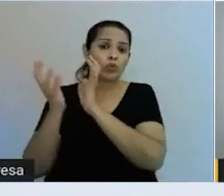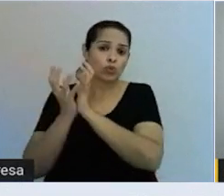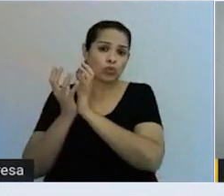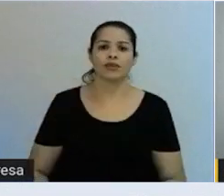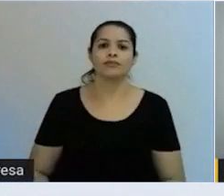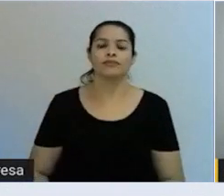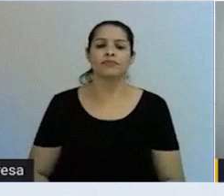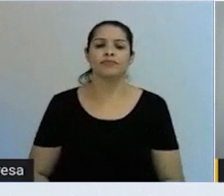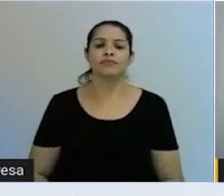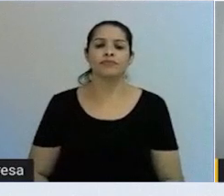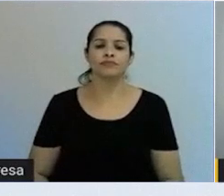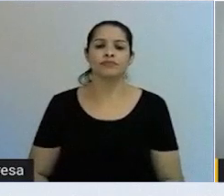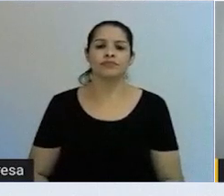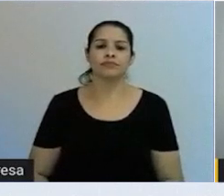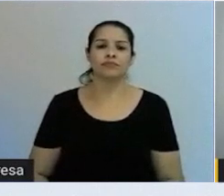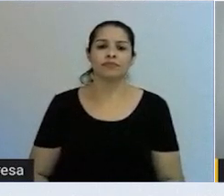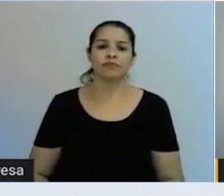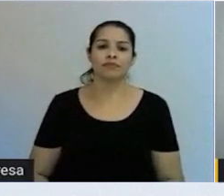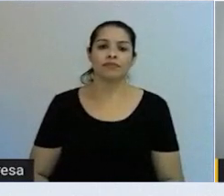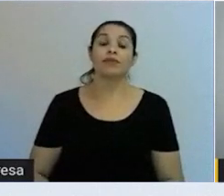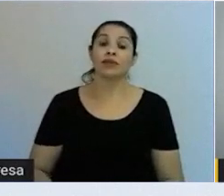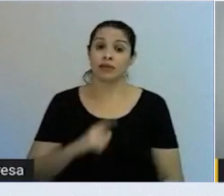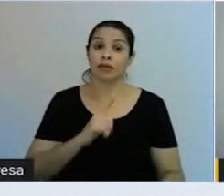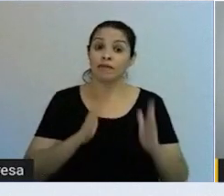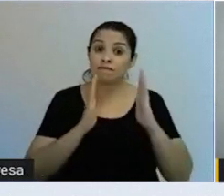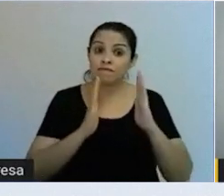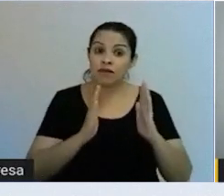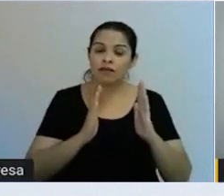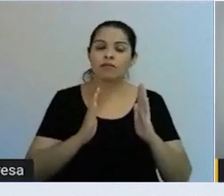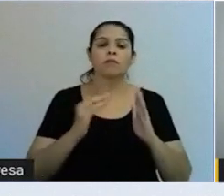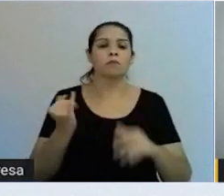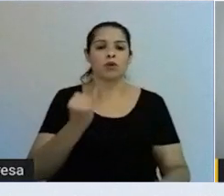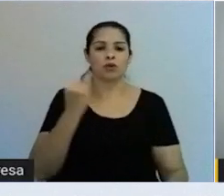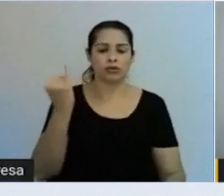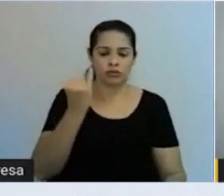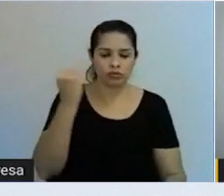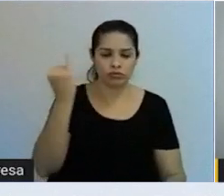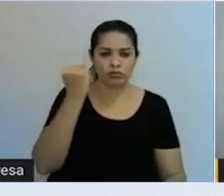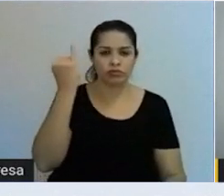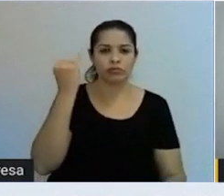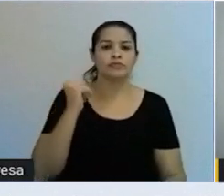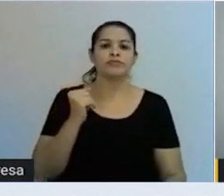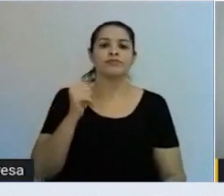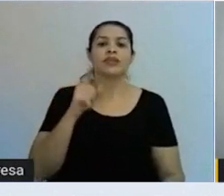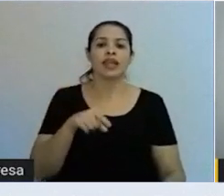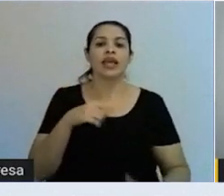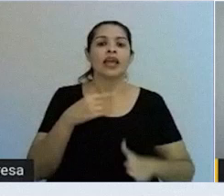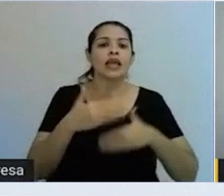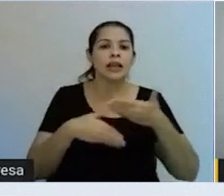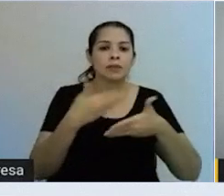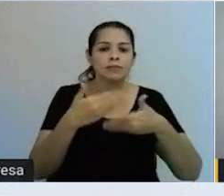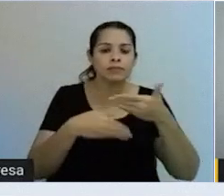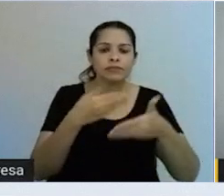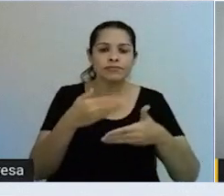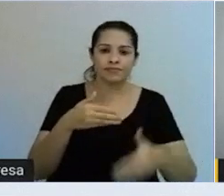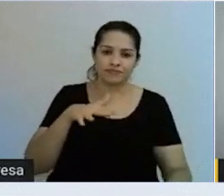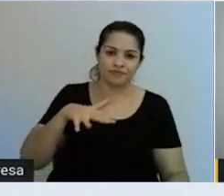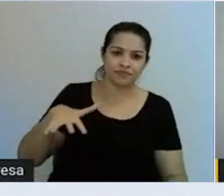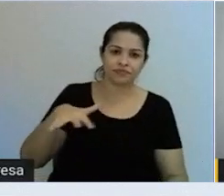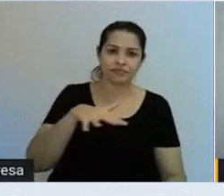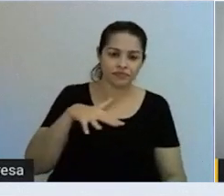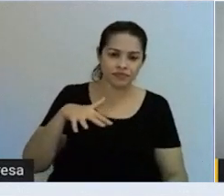implementação. Uma das fases importantes, né? Essa implementação é a elaboração da matriz C, Q, A e S.